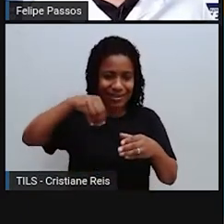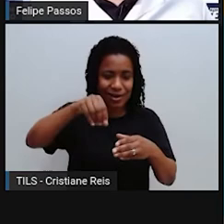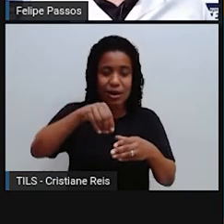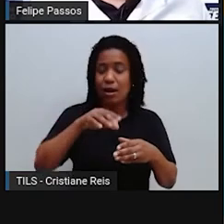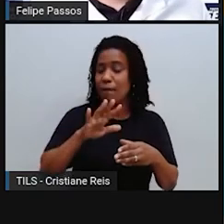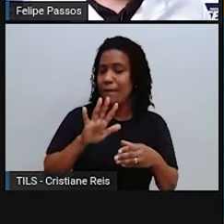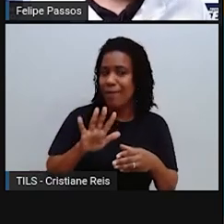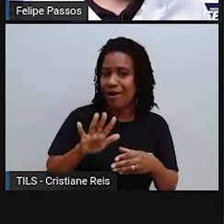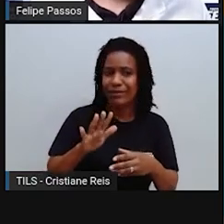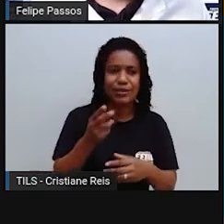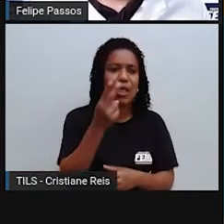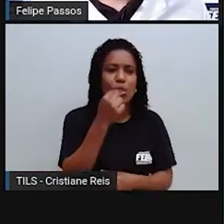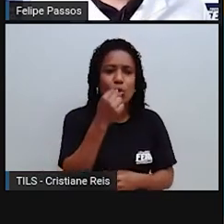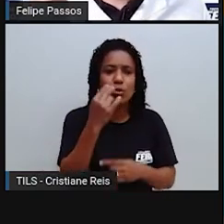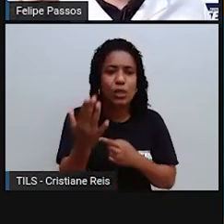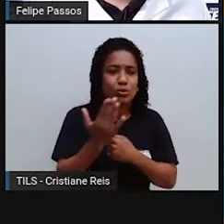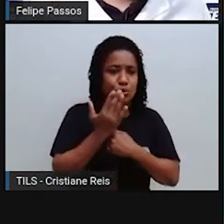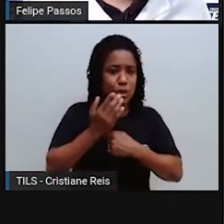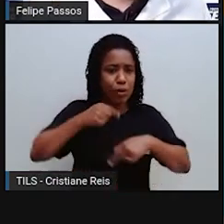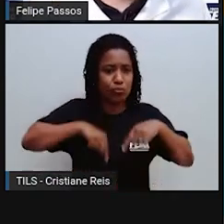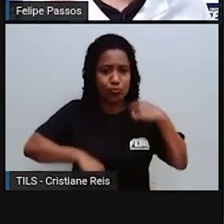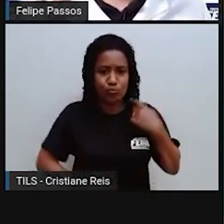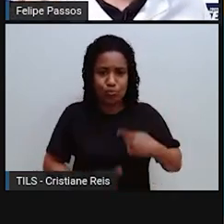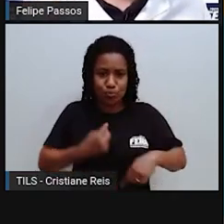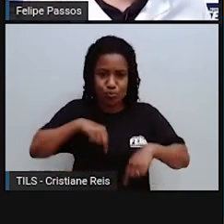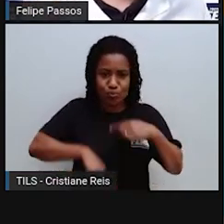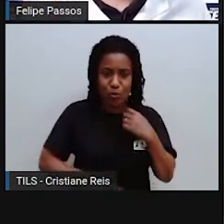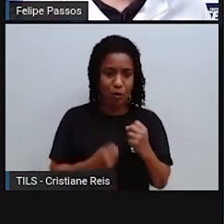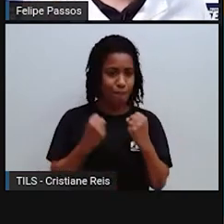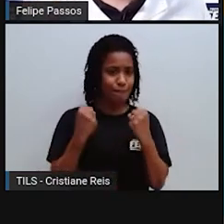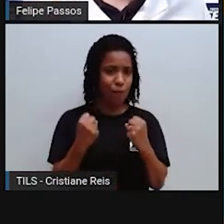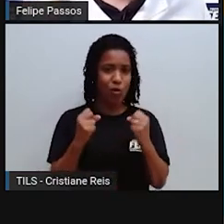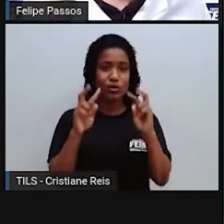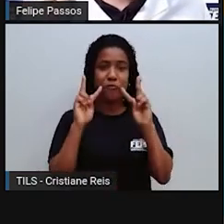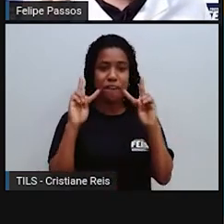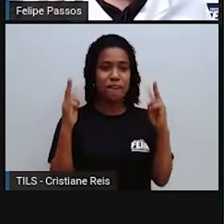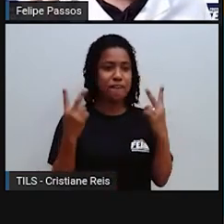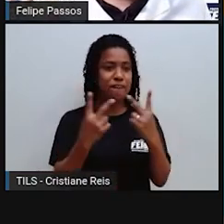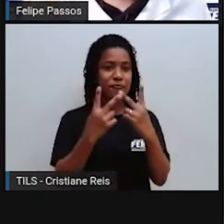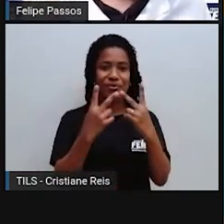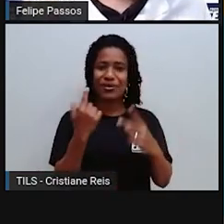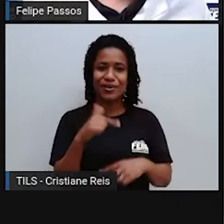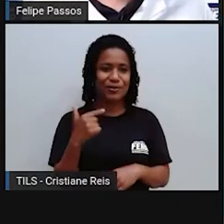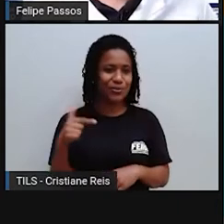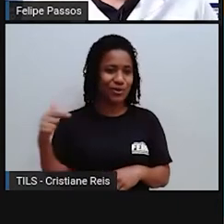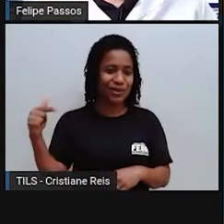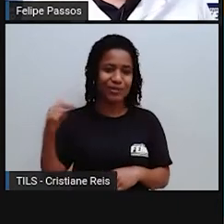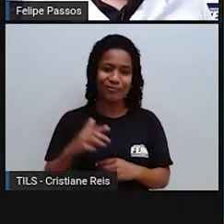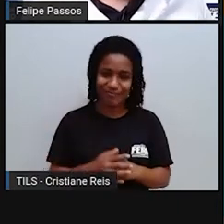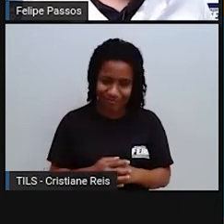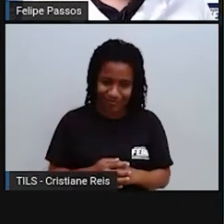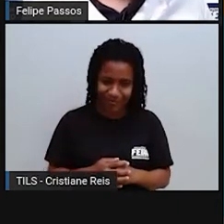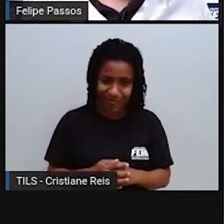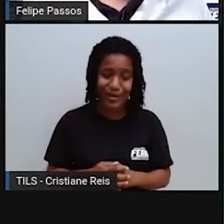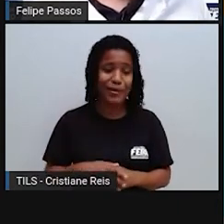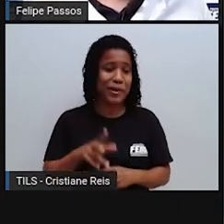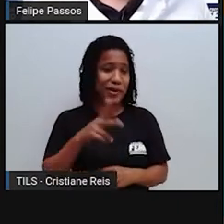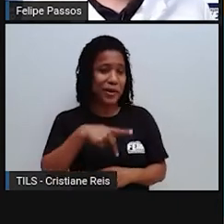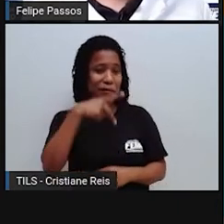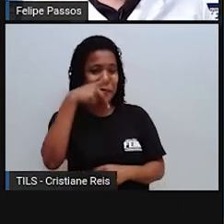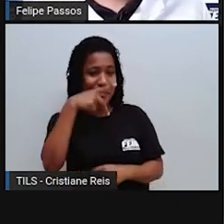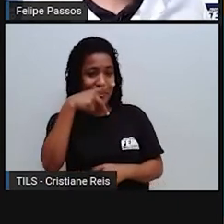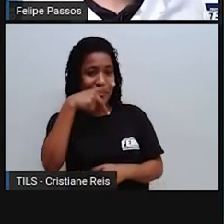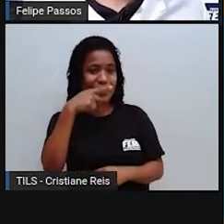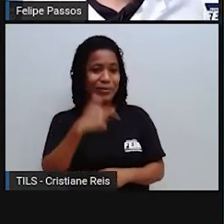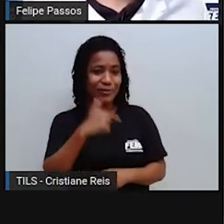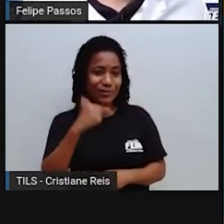fome, mas não nutrem, não dão nutrientes, não tem vitaminas, não tem proteínas, enfim, nutrientes que vão fazer